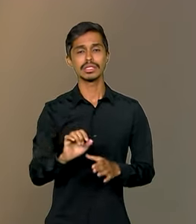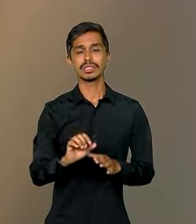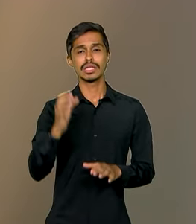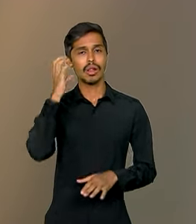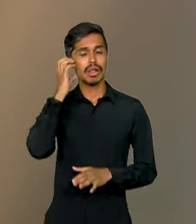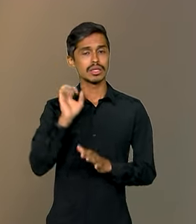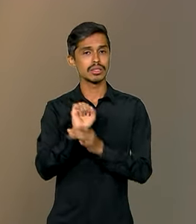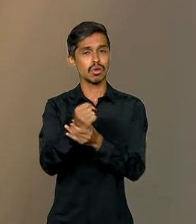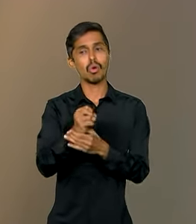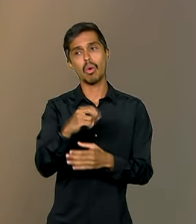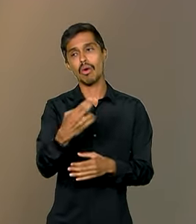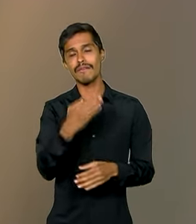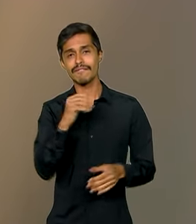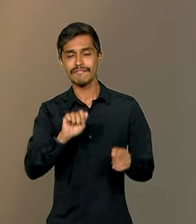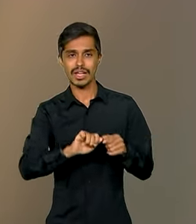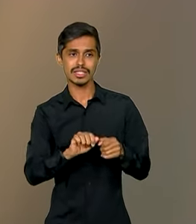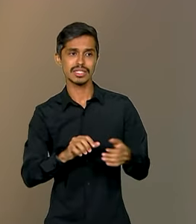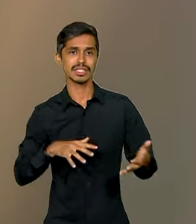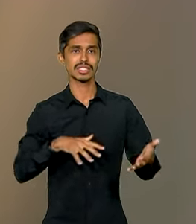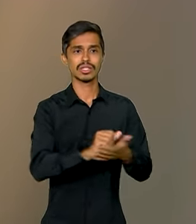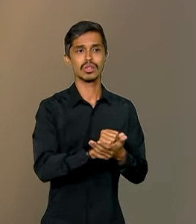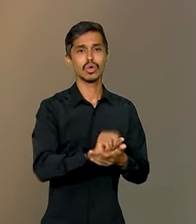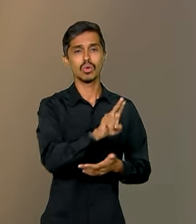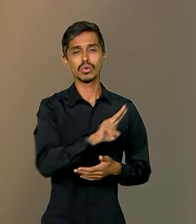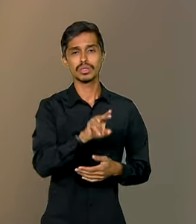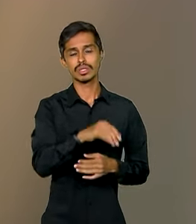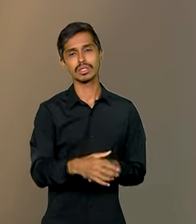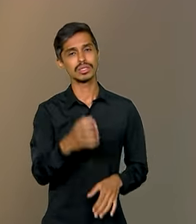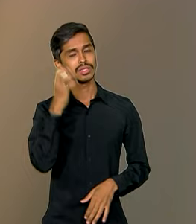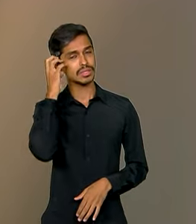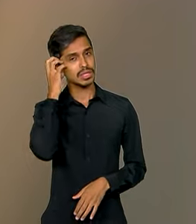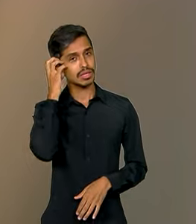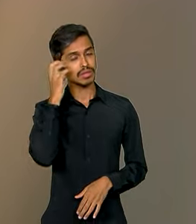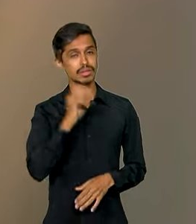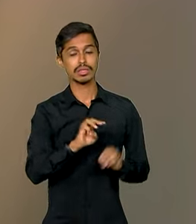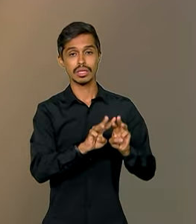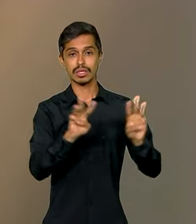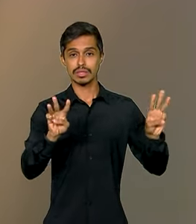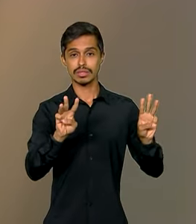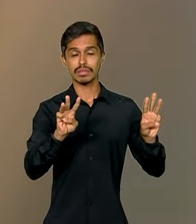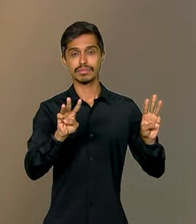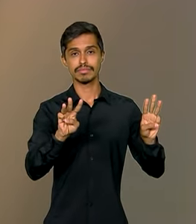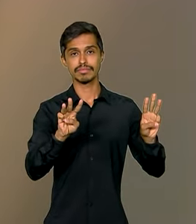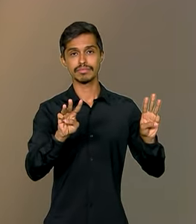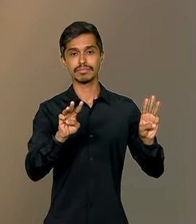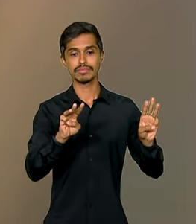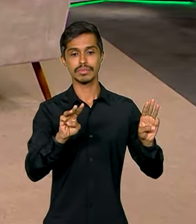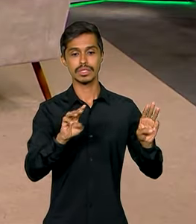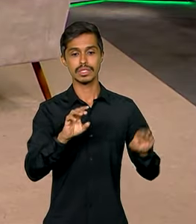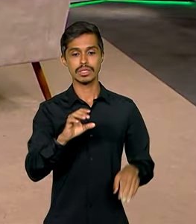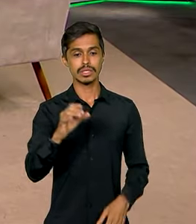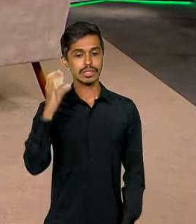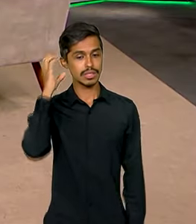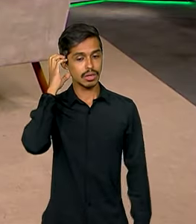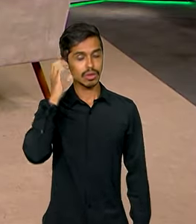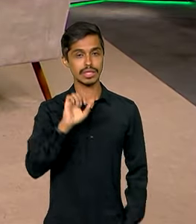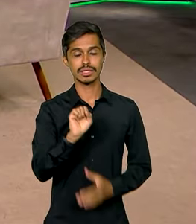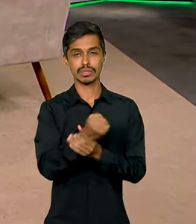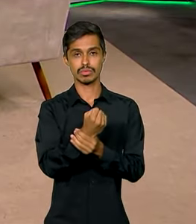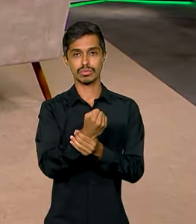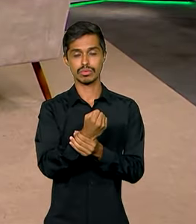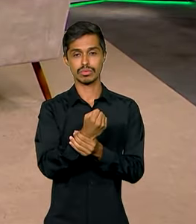ou então fazer o seu cadastro pelo www.celularseguro